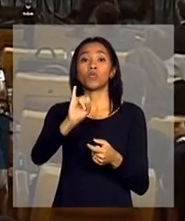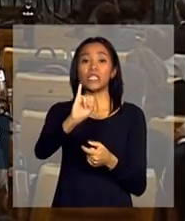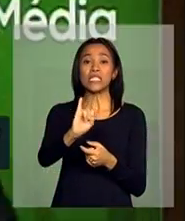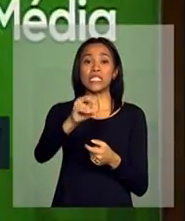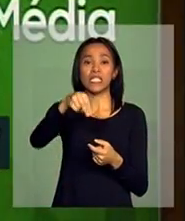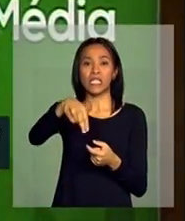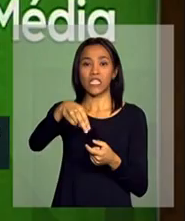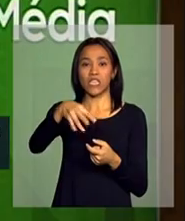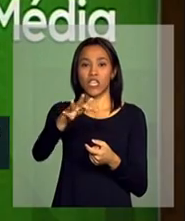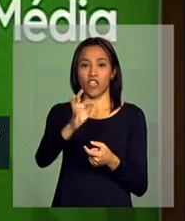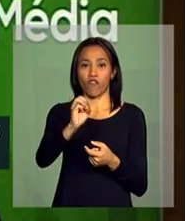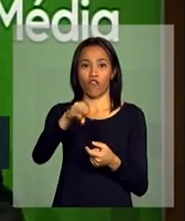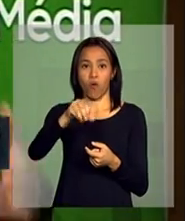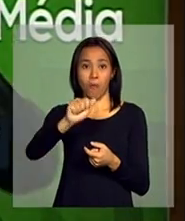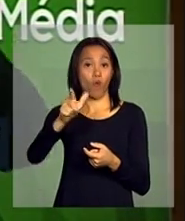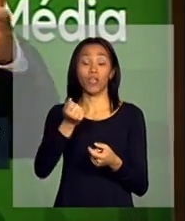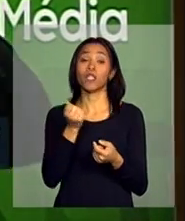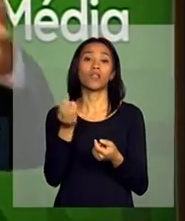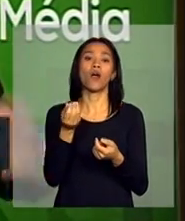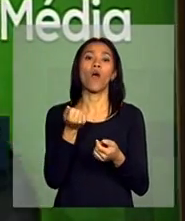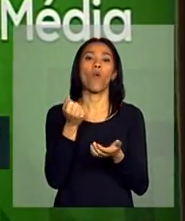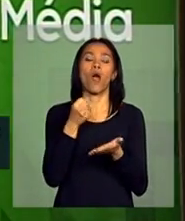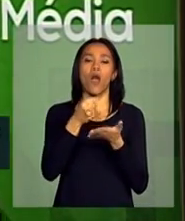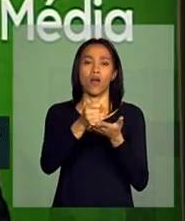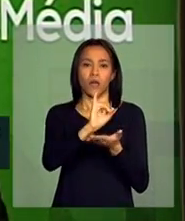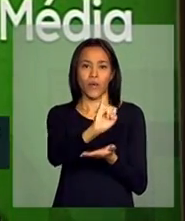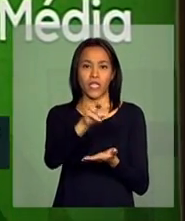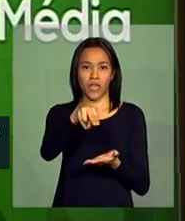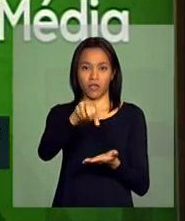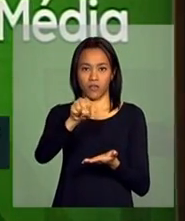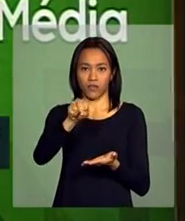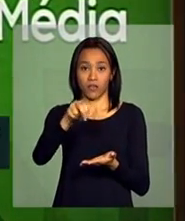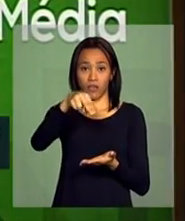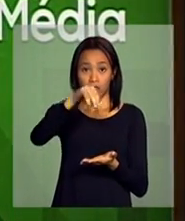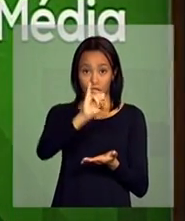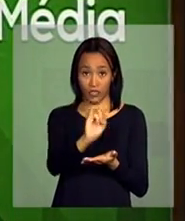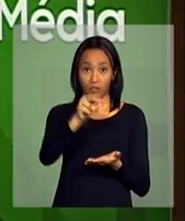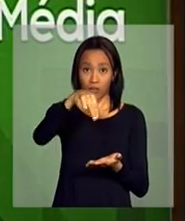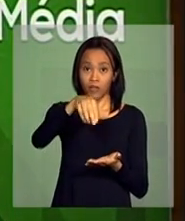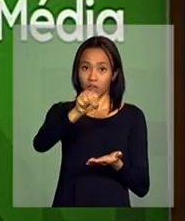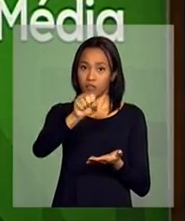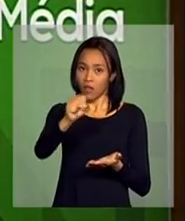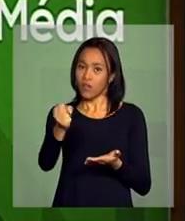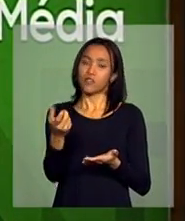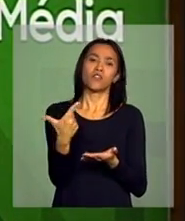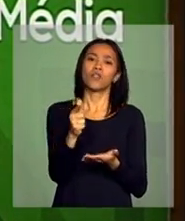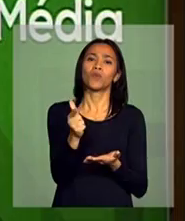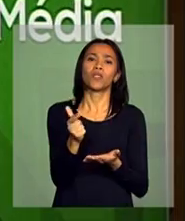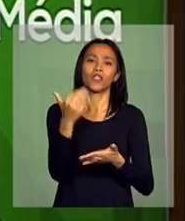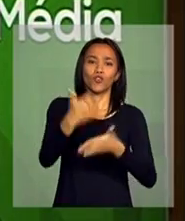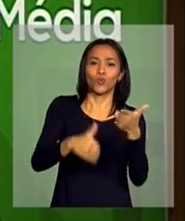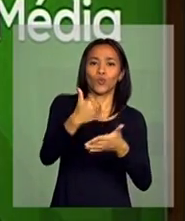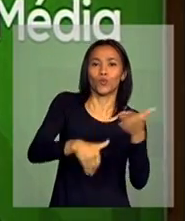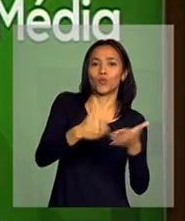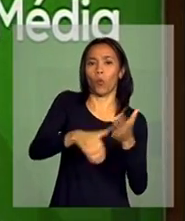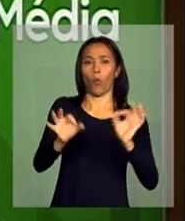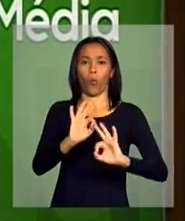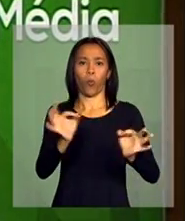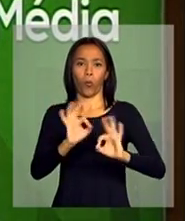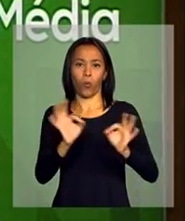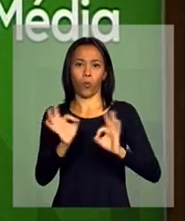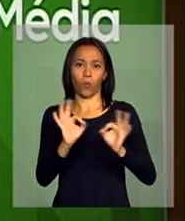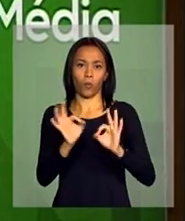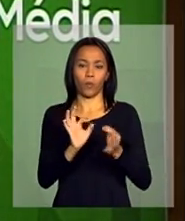que são aqueles que não contribuem para a Previdência, é uma proxy que a gente fez aqui, que tem na PNAD, na